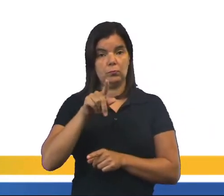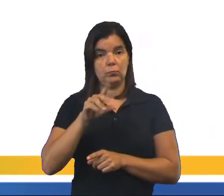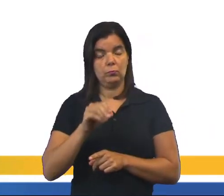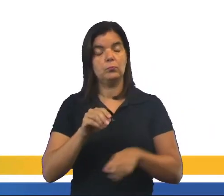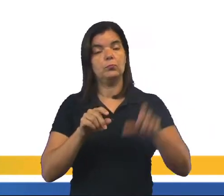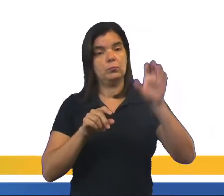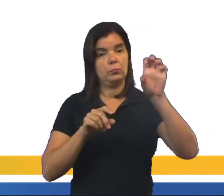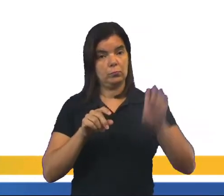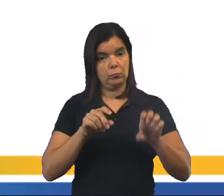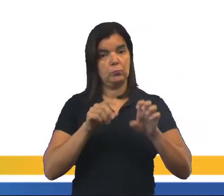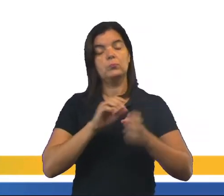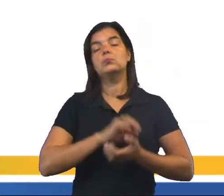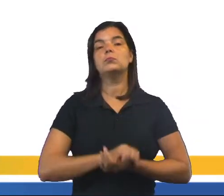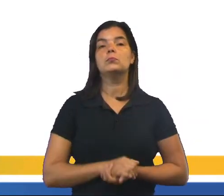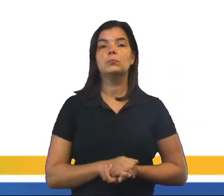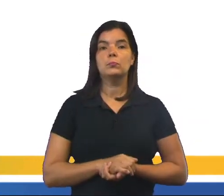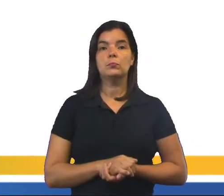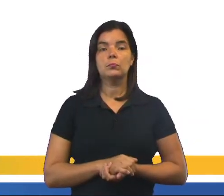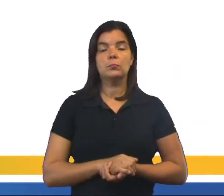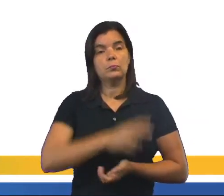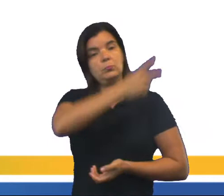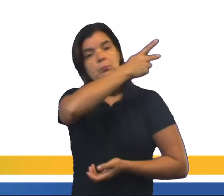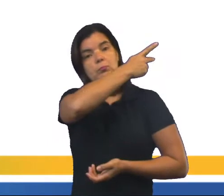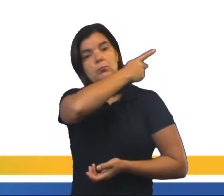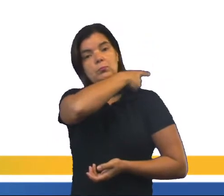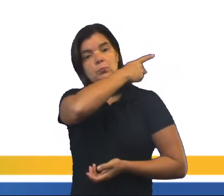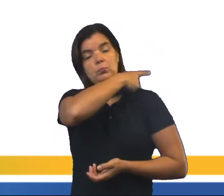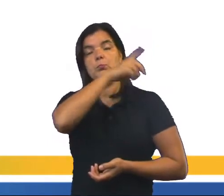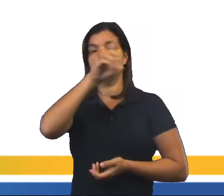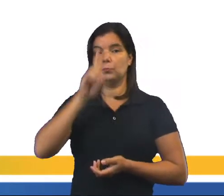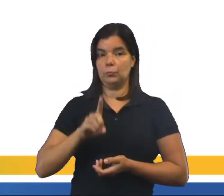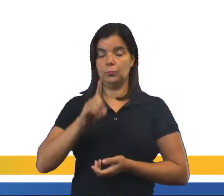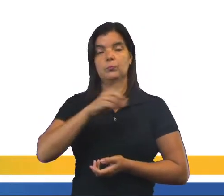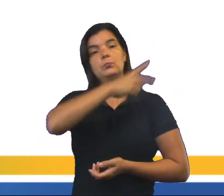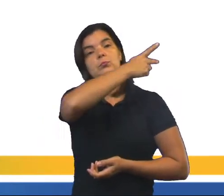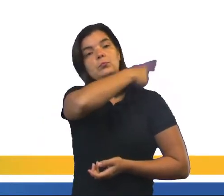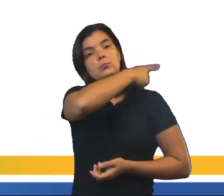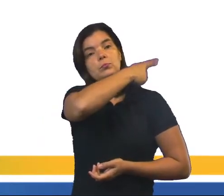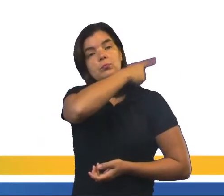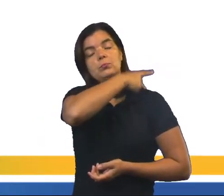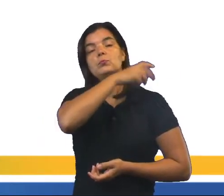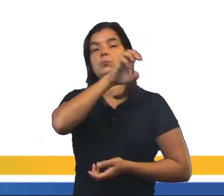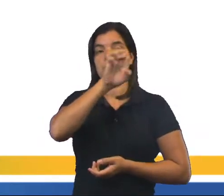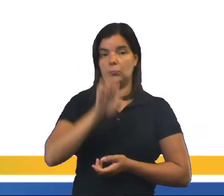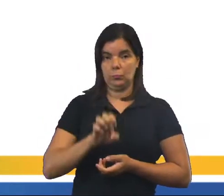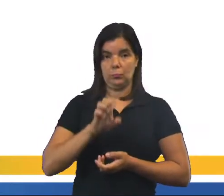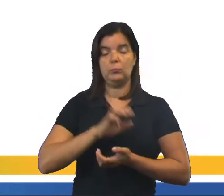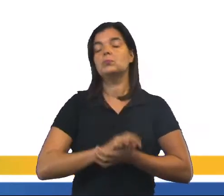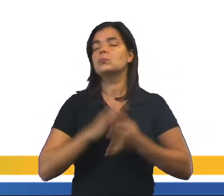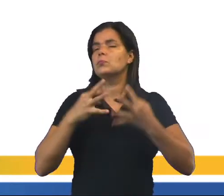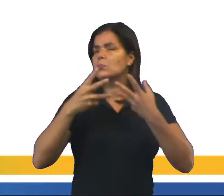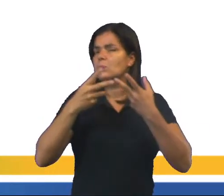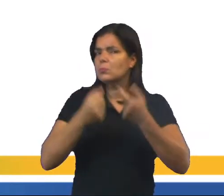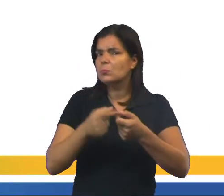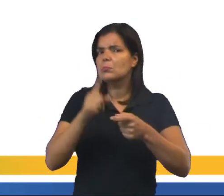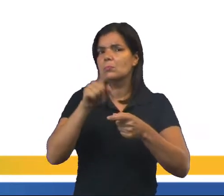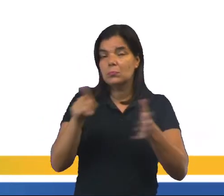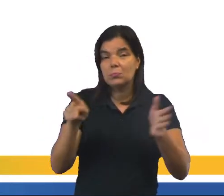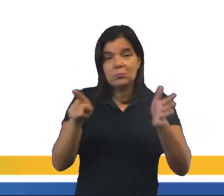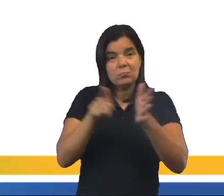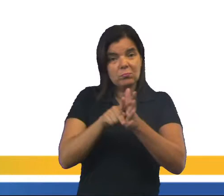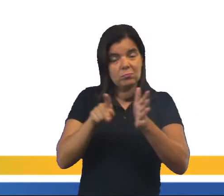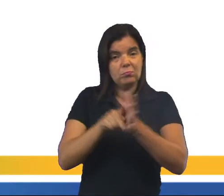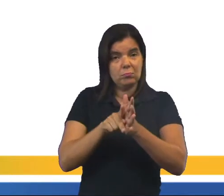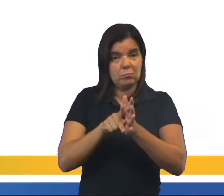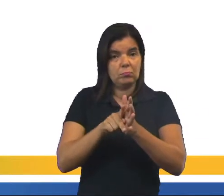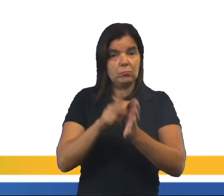esquerdos. O pulmão direito. E o pulmão esquerdo. Tudo isso são os órgãos que fazem